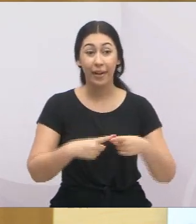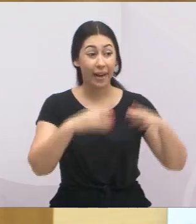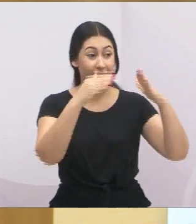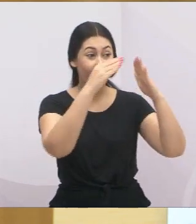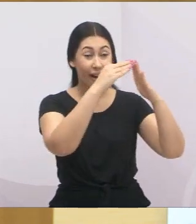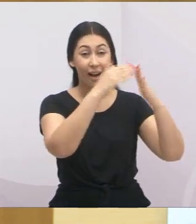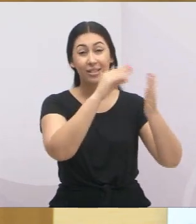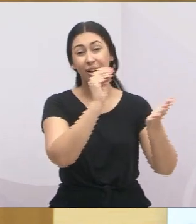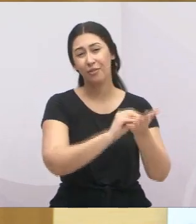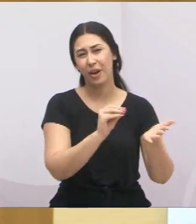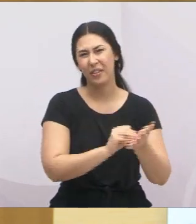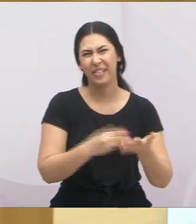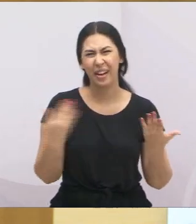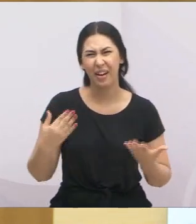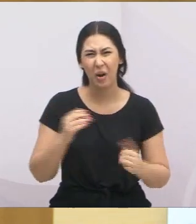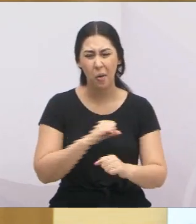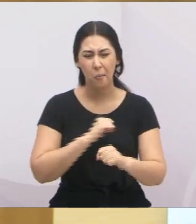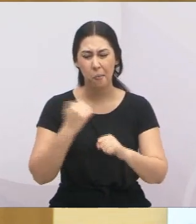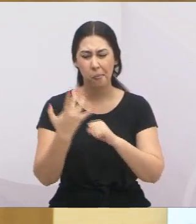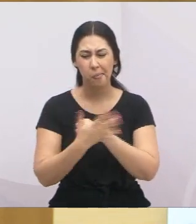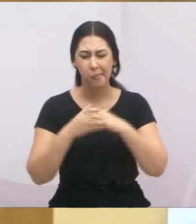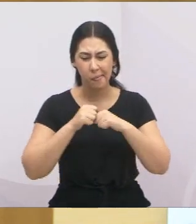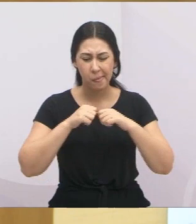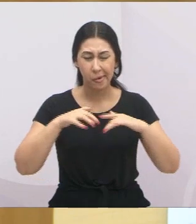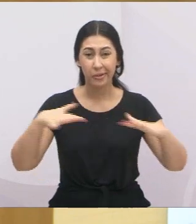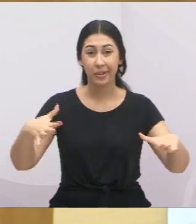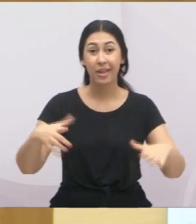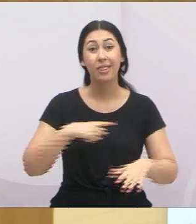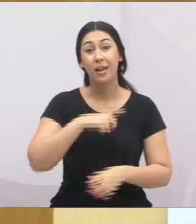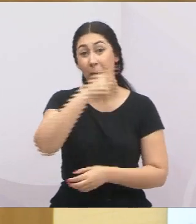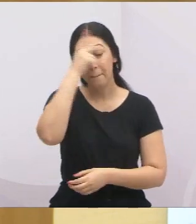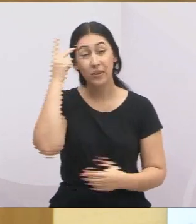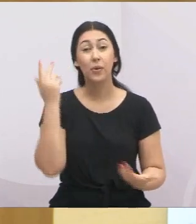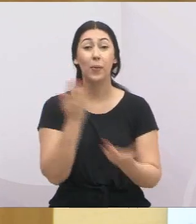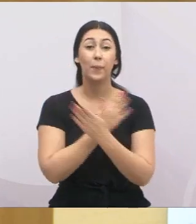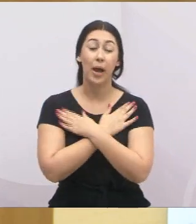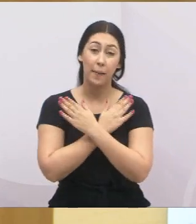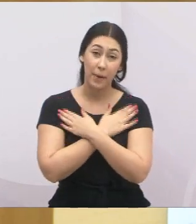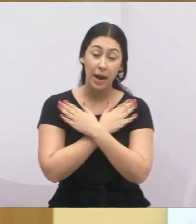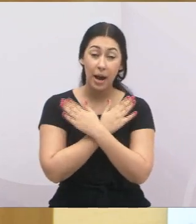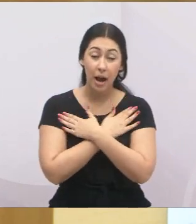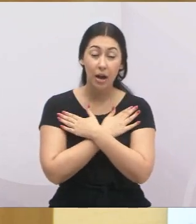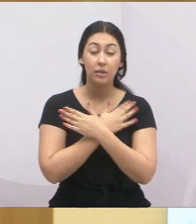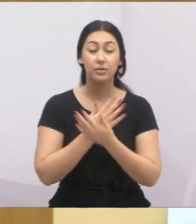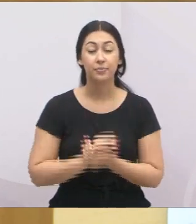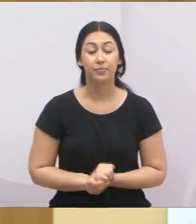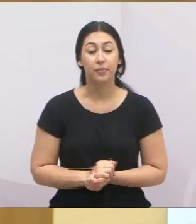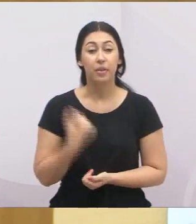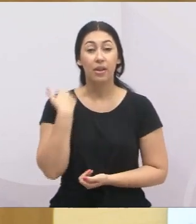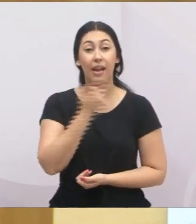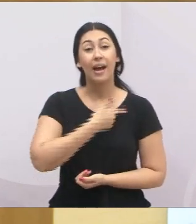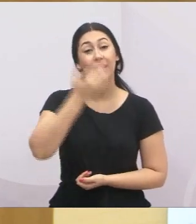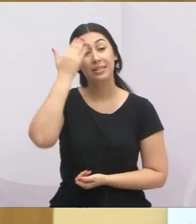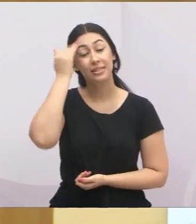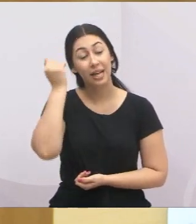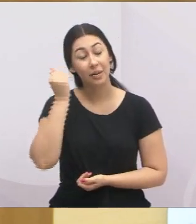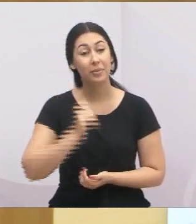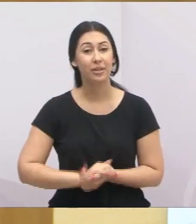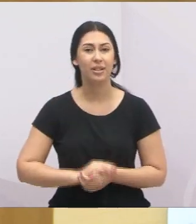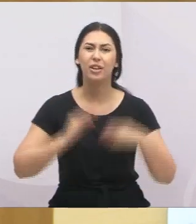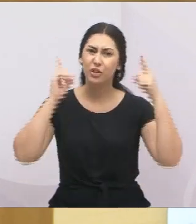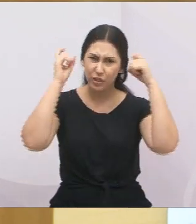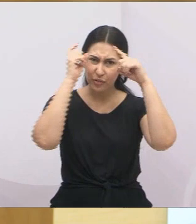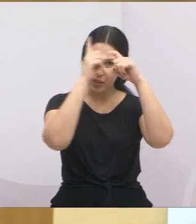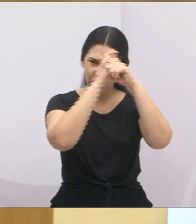agora com essa pandemia, muitas pessoas que perderam seu emprego, e nós sabemos que na realidade a dificuldade é muito